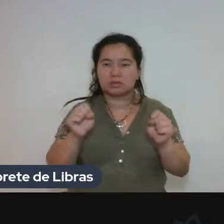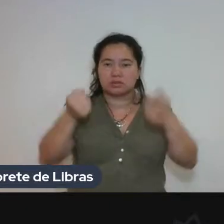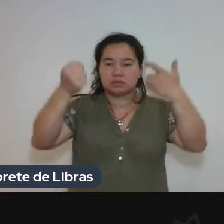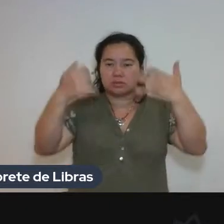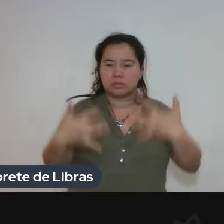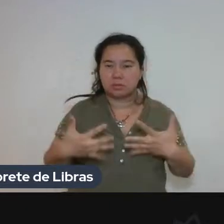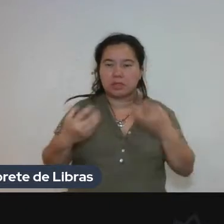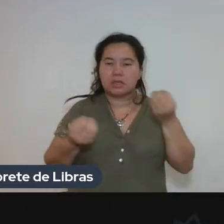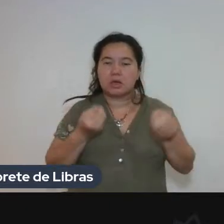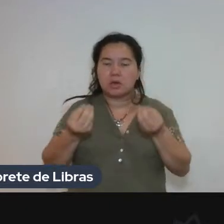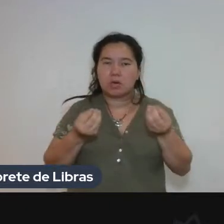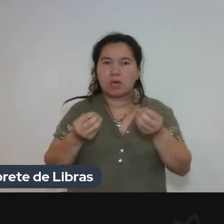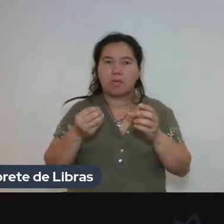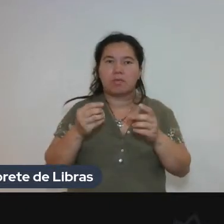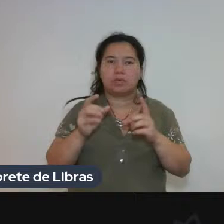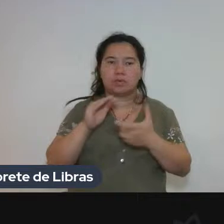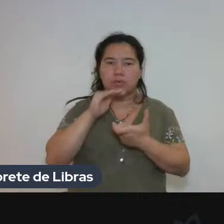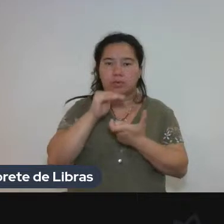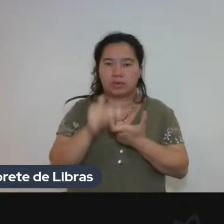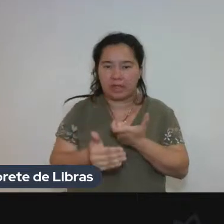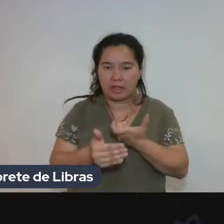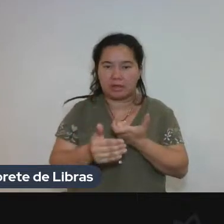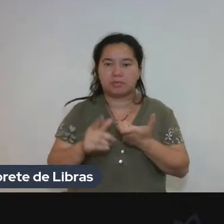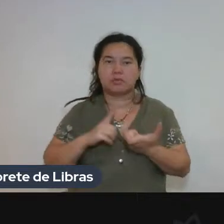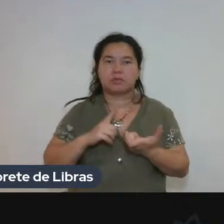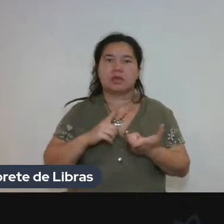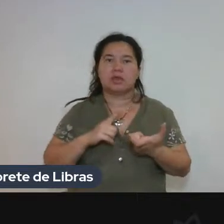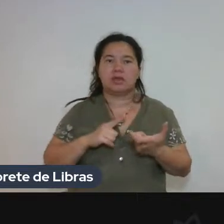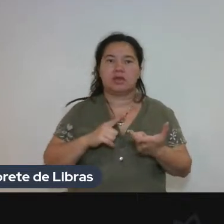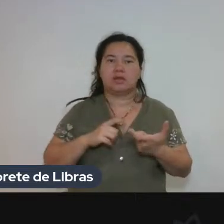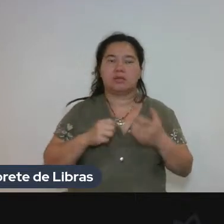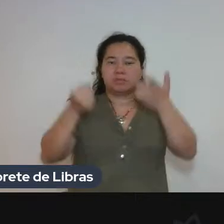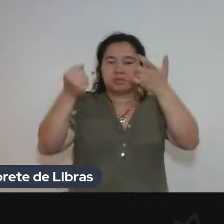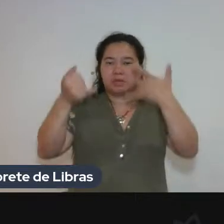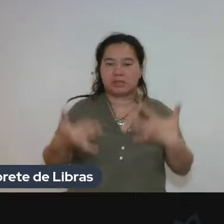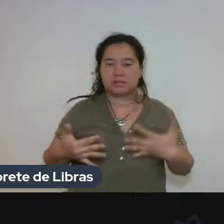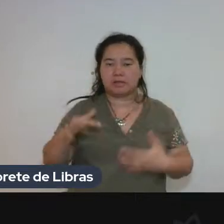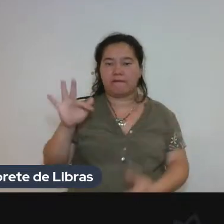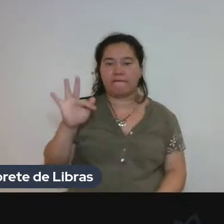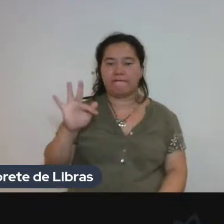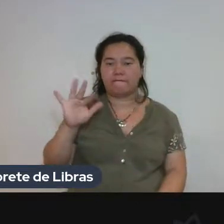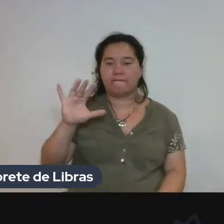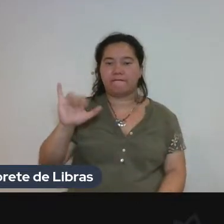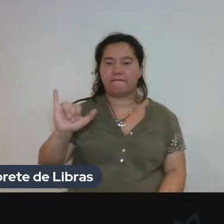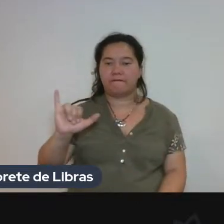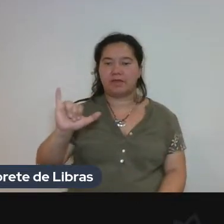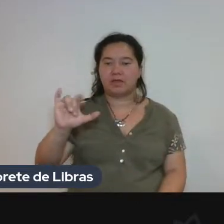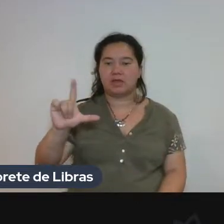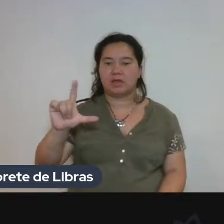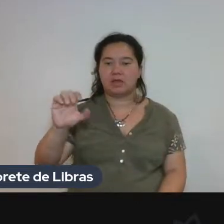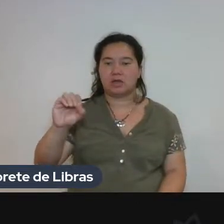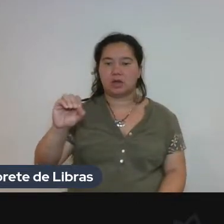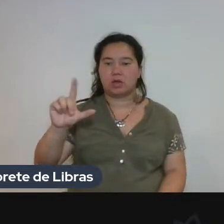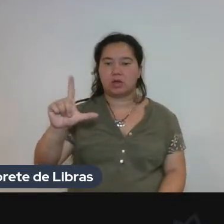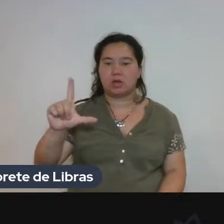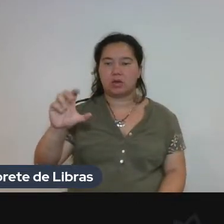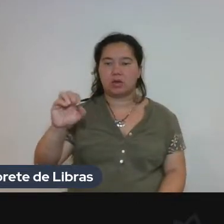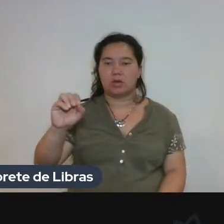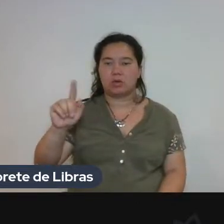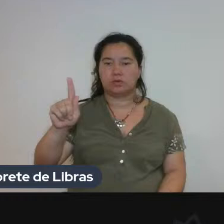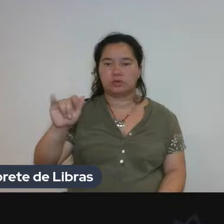acontece bastante no alemão, eles adoram a filologia, então, muitas vezes, têm essas notas, ou se têm notas também